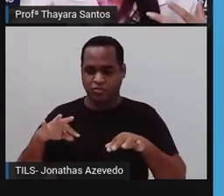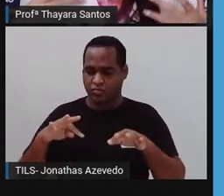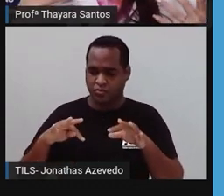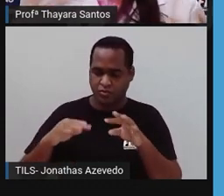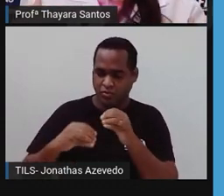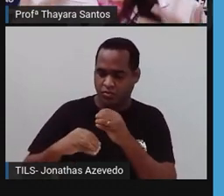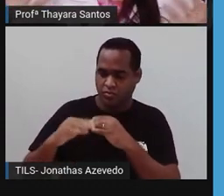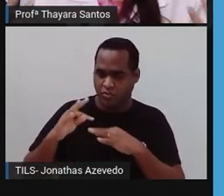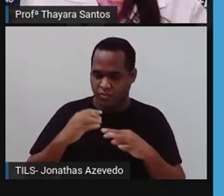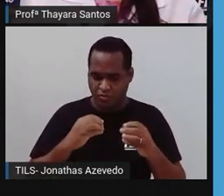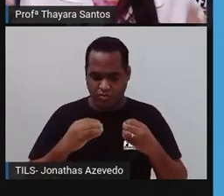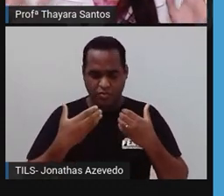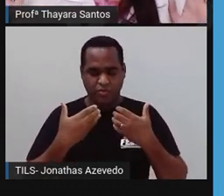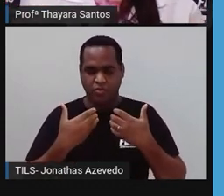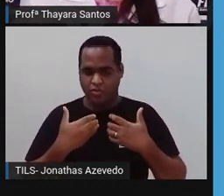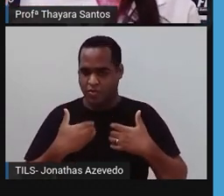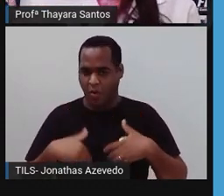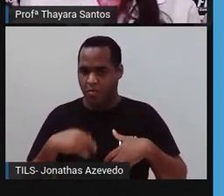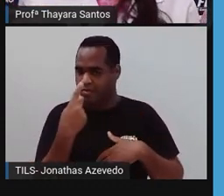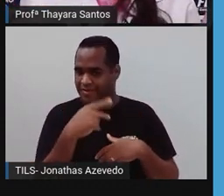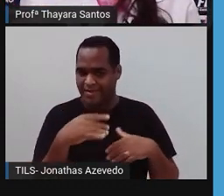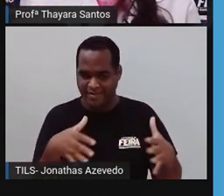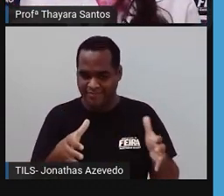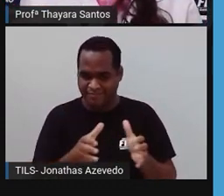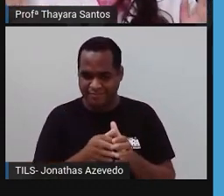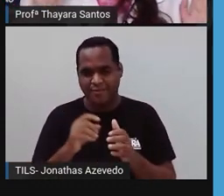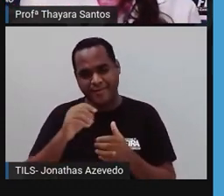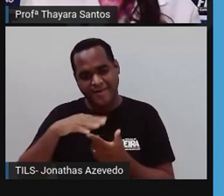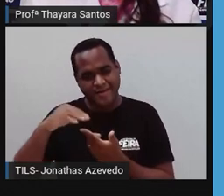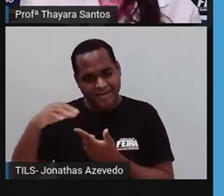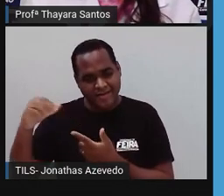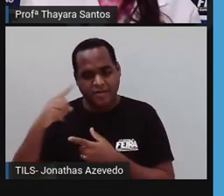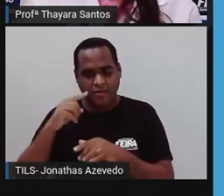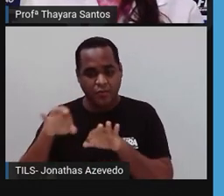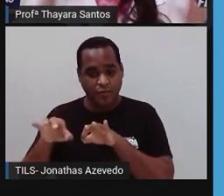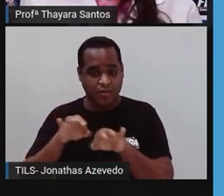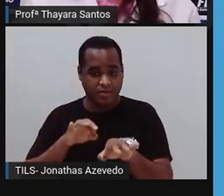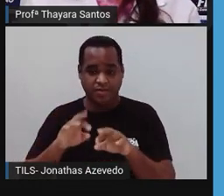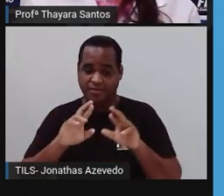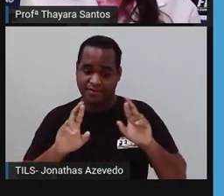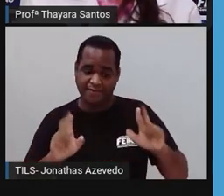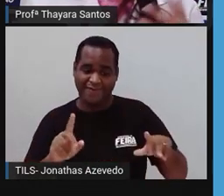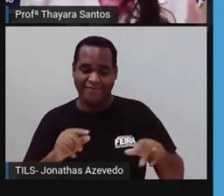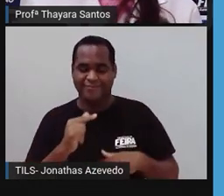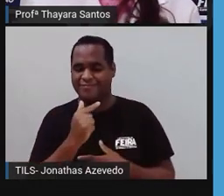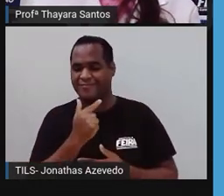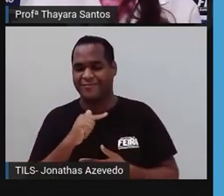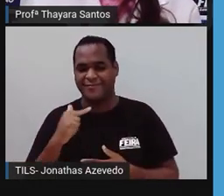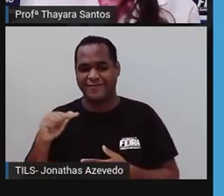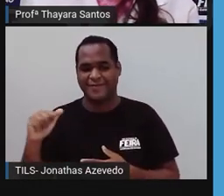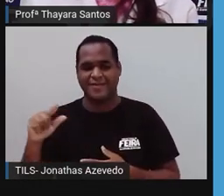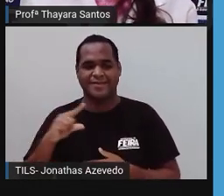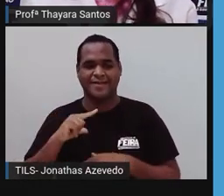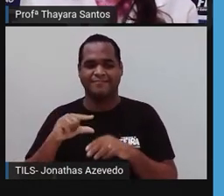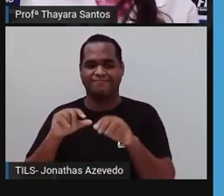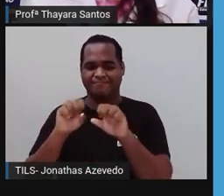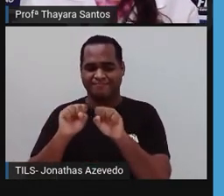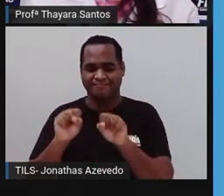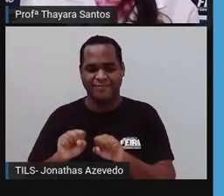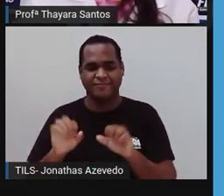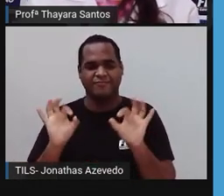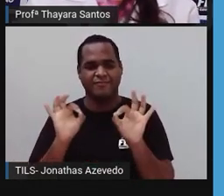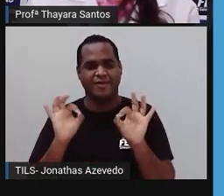Não estão organizadas, mas já tem sistema nervoso. Diferente dos poríferos, que ainda não tinham nada de sistema nervoso.